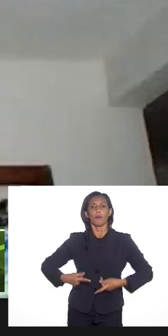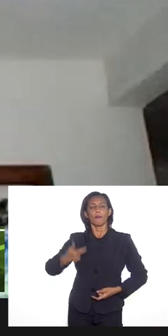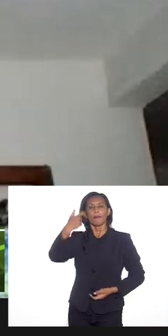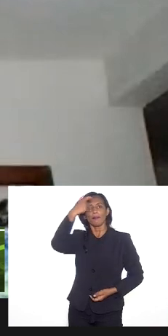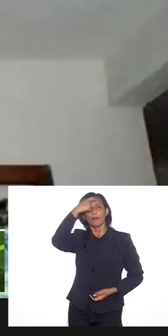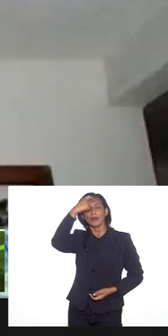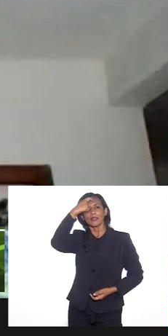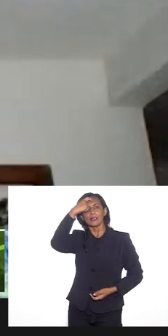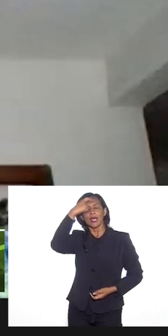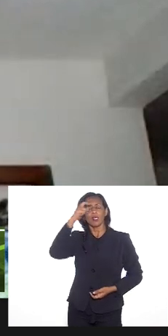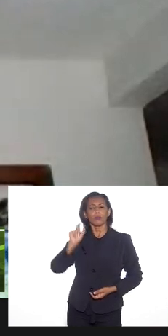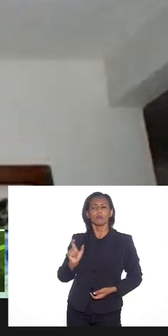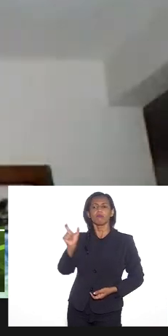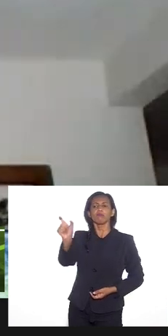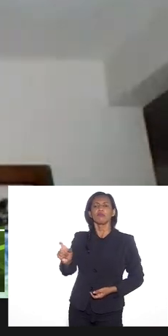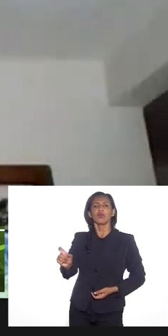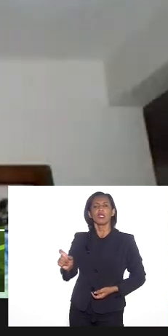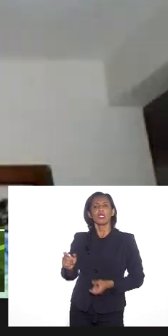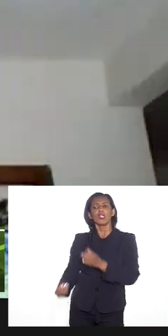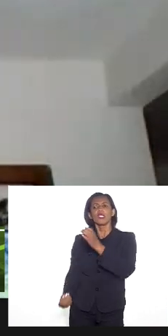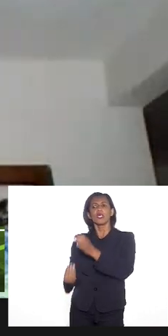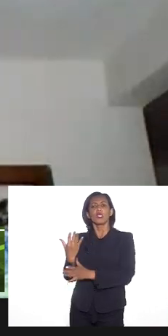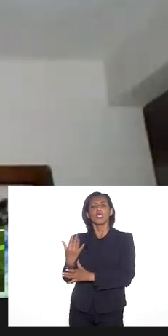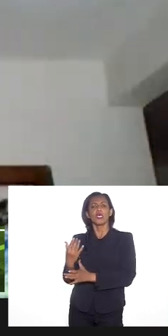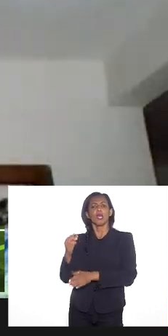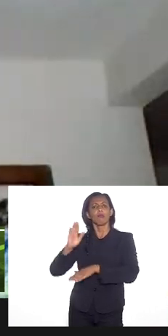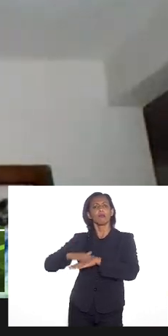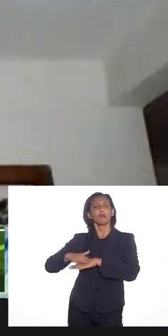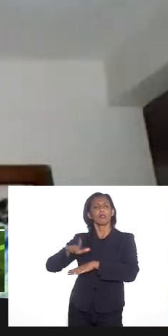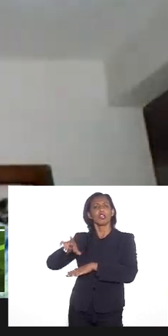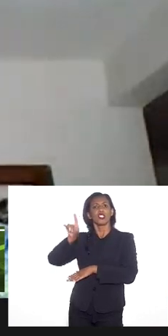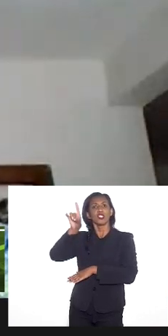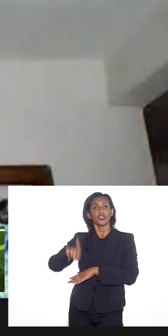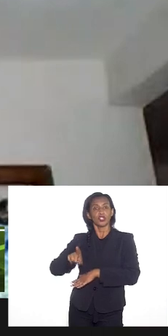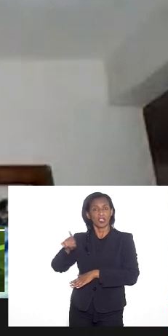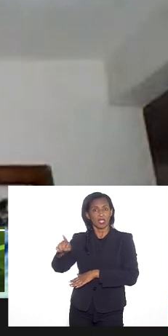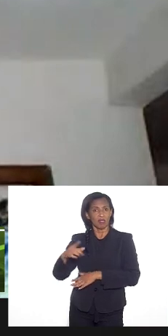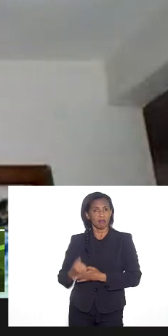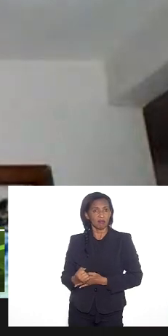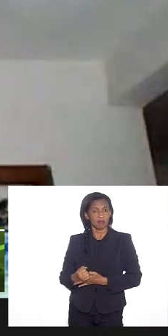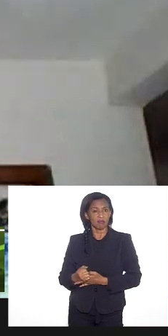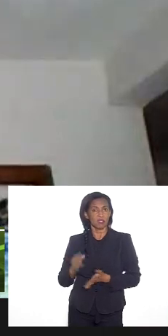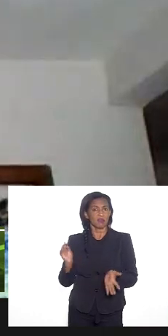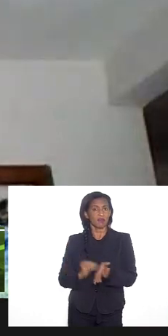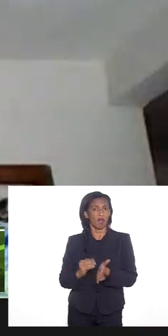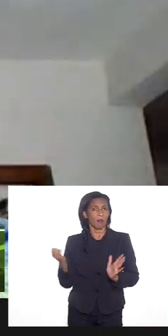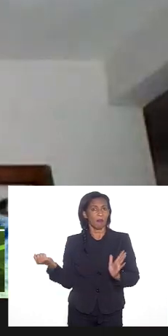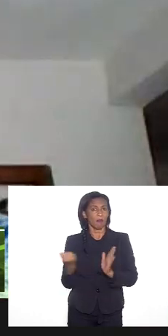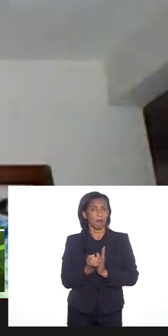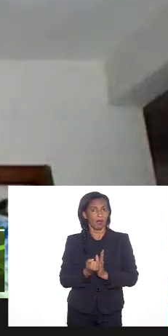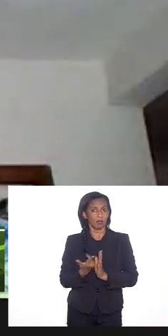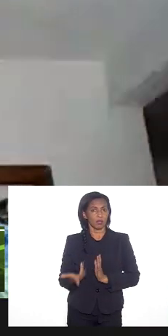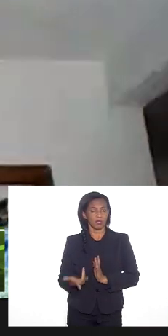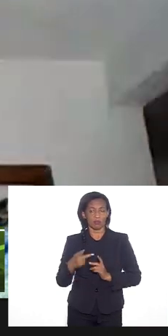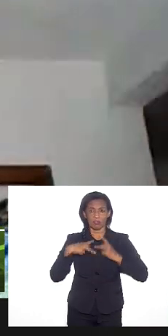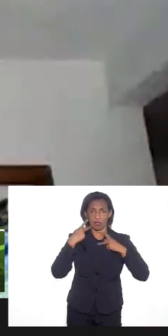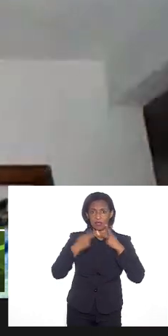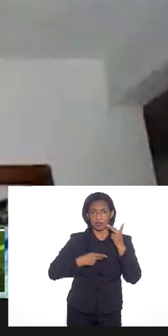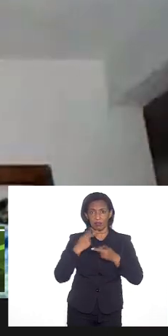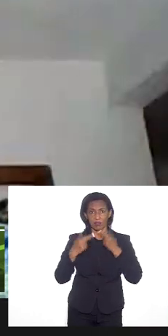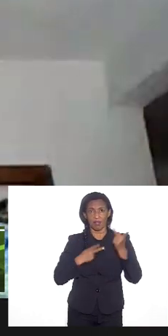cria o que seja direito sem a nossa pactuação sem a nossa fala